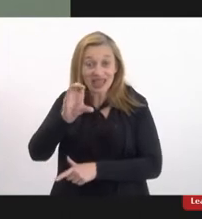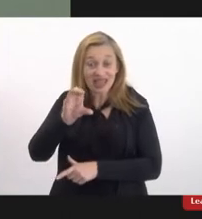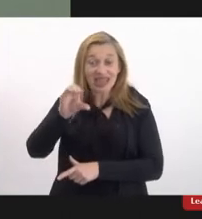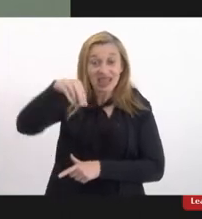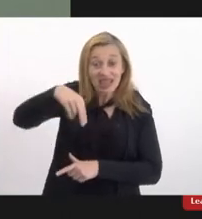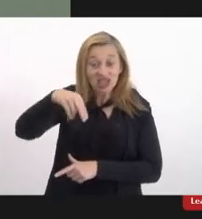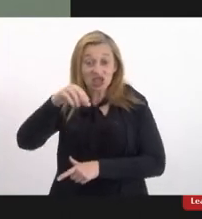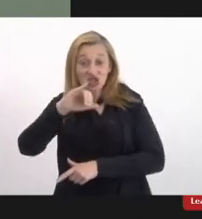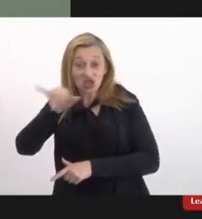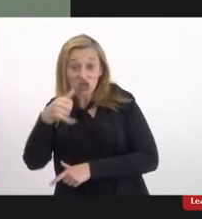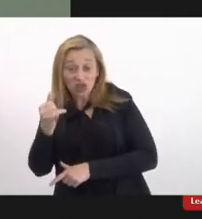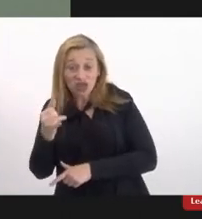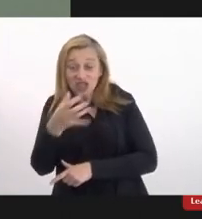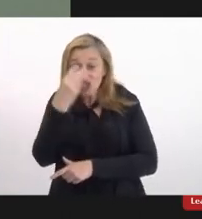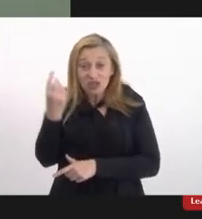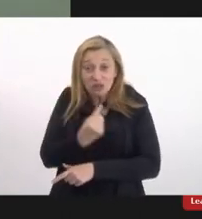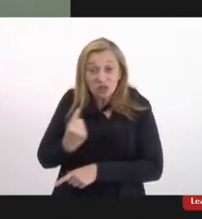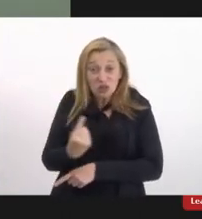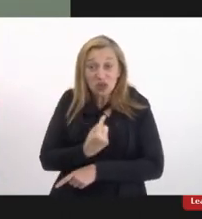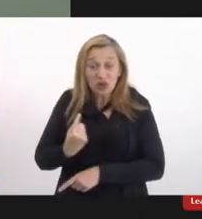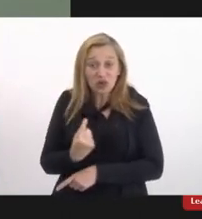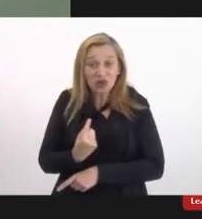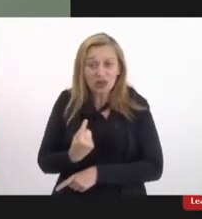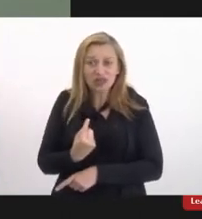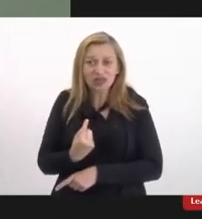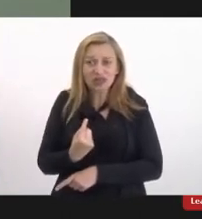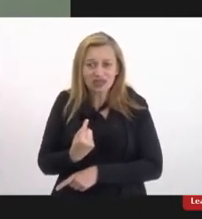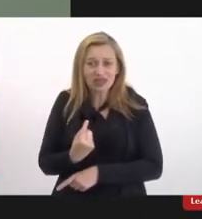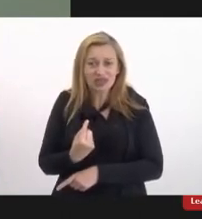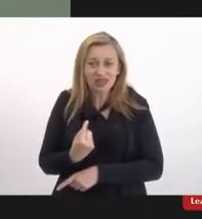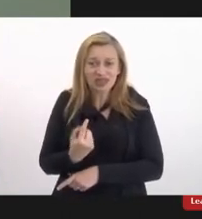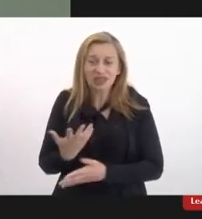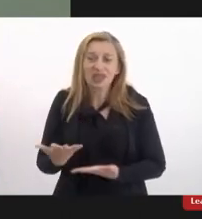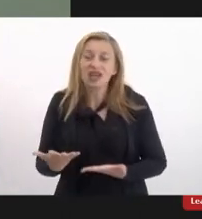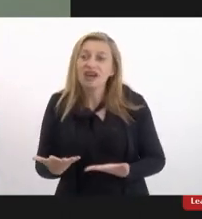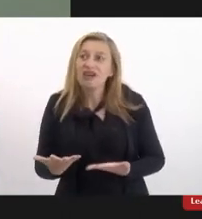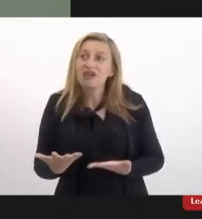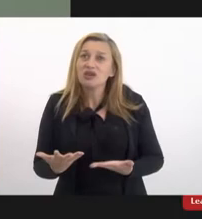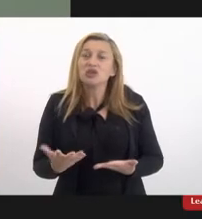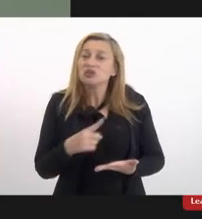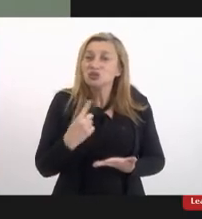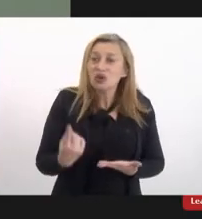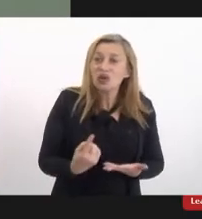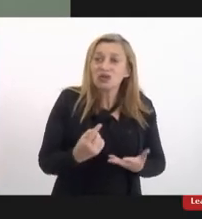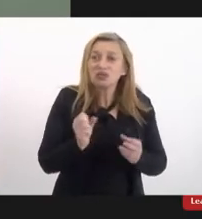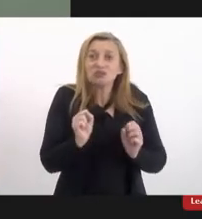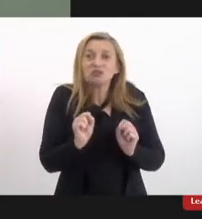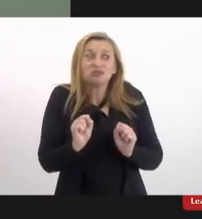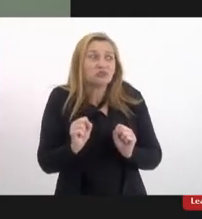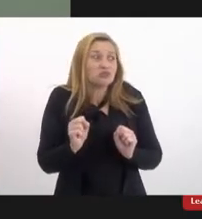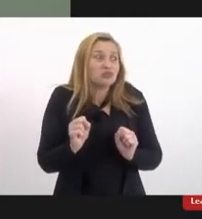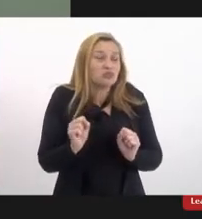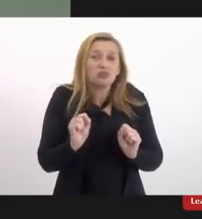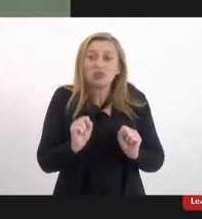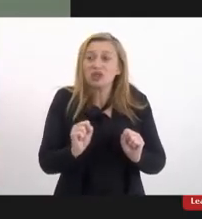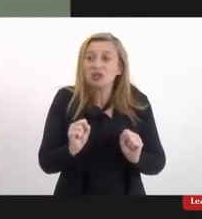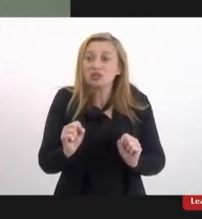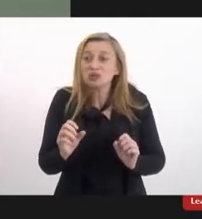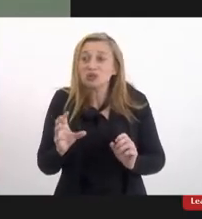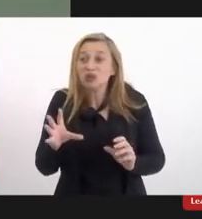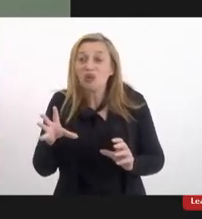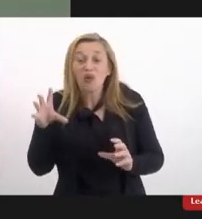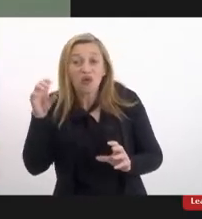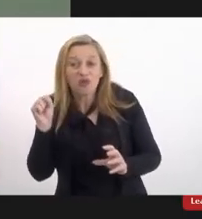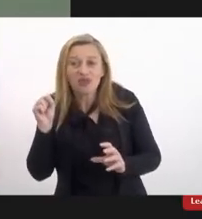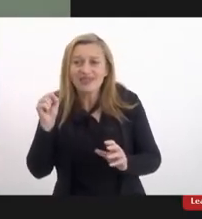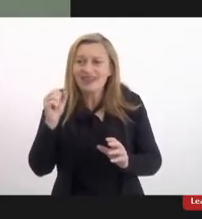e também não pudemos ser telespectadoras digamos assim nós sequer pudemos escutar participar entender